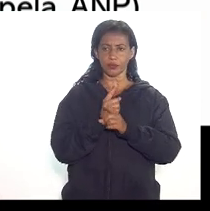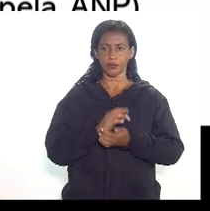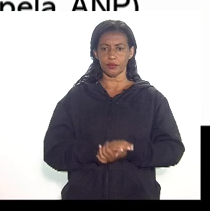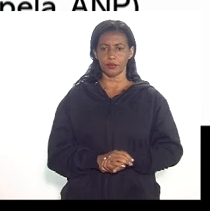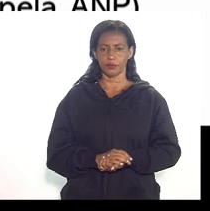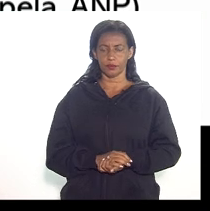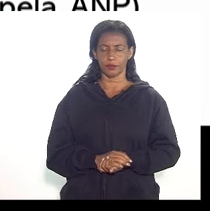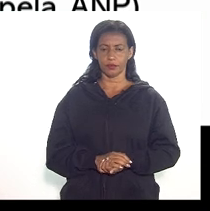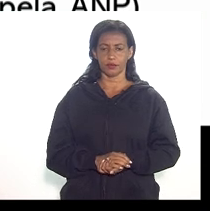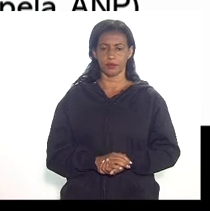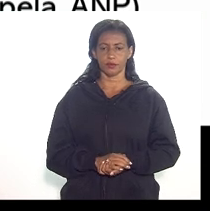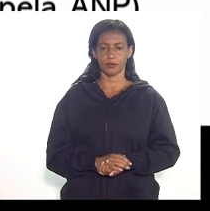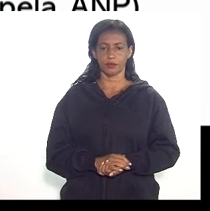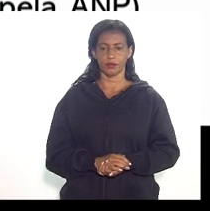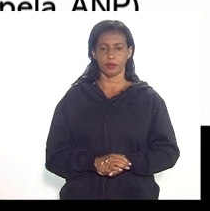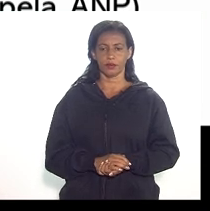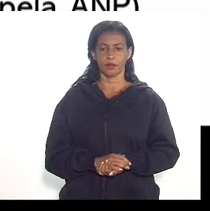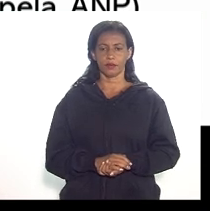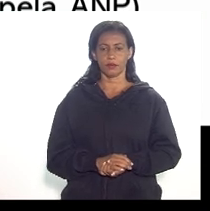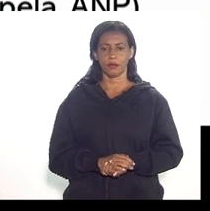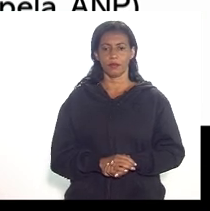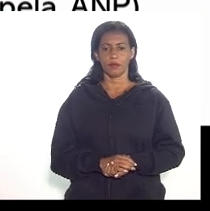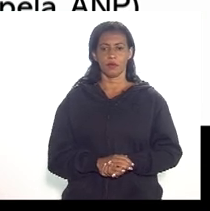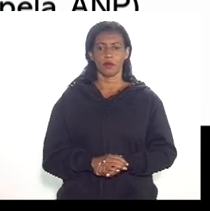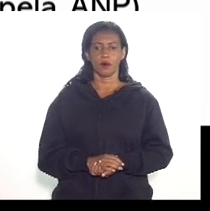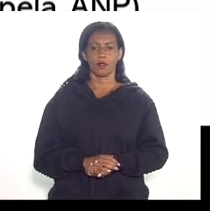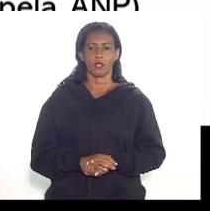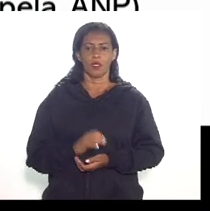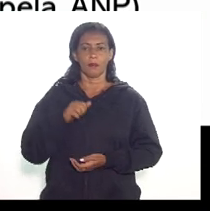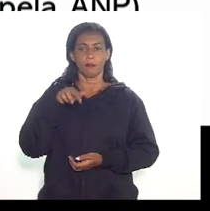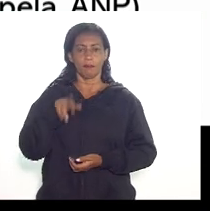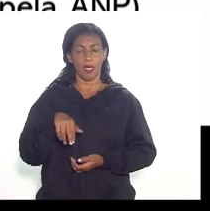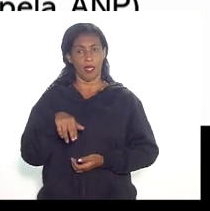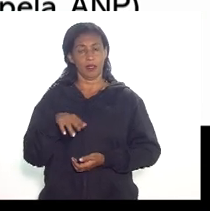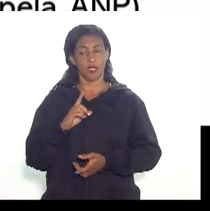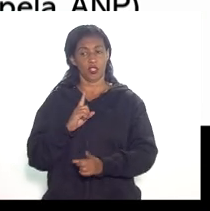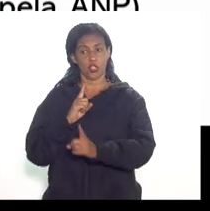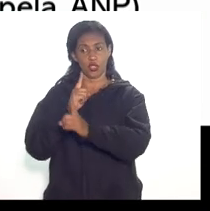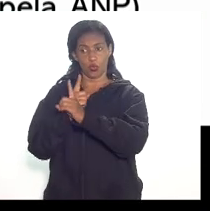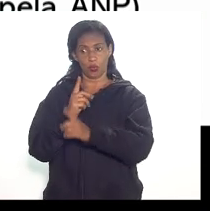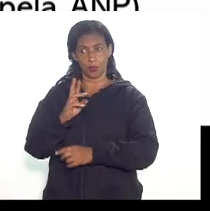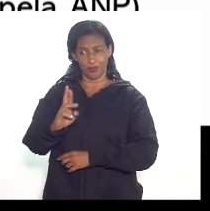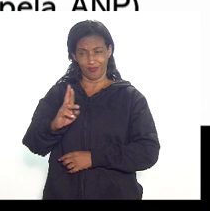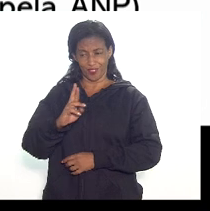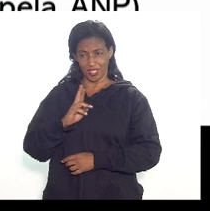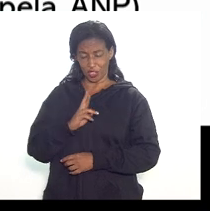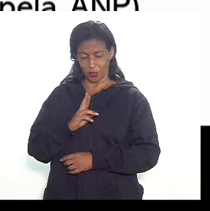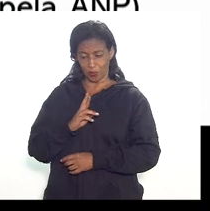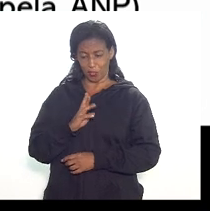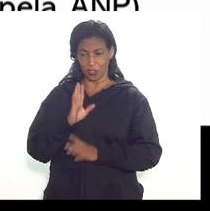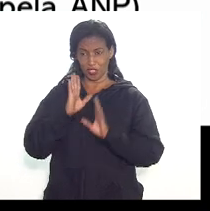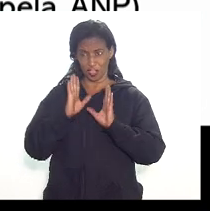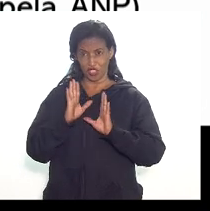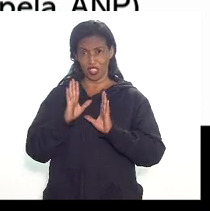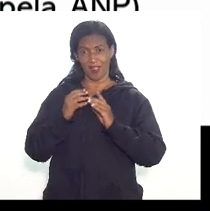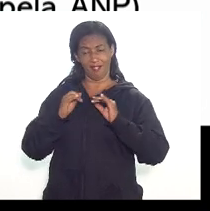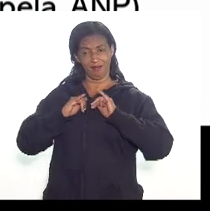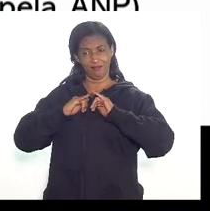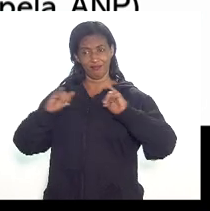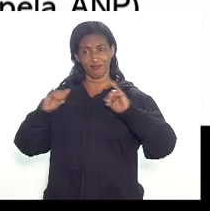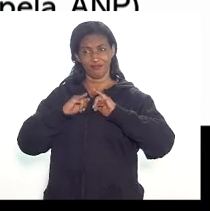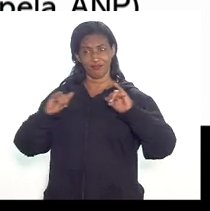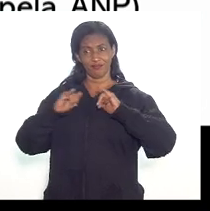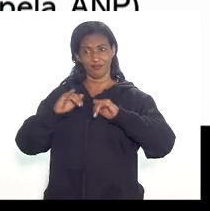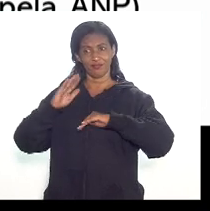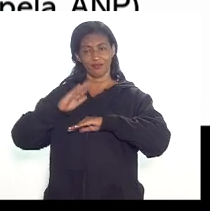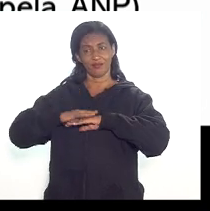bem se nós enfrentarmos uma resposta dessa que foi uma resposta que já estava sendo dada nas